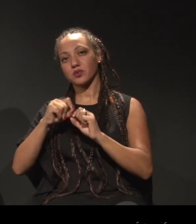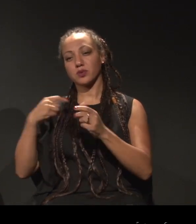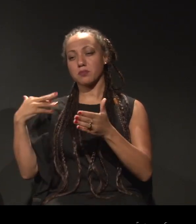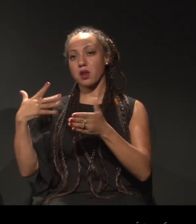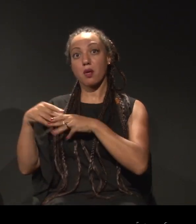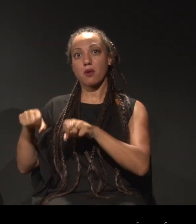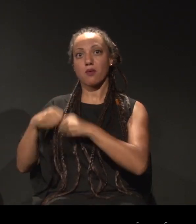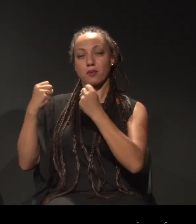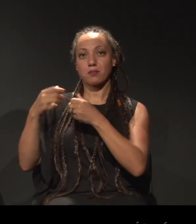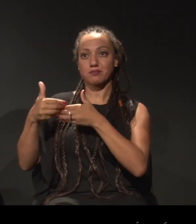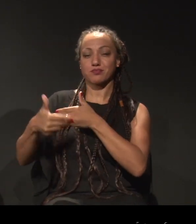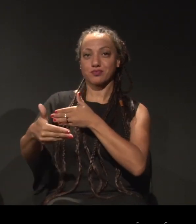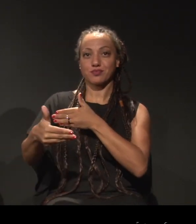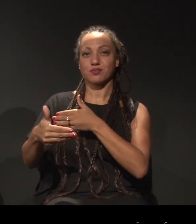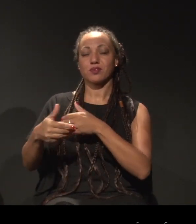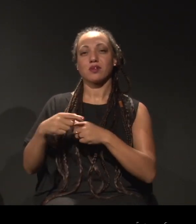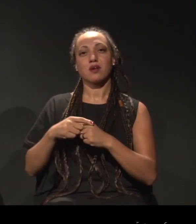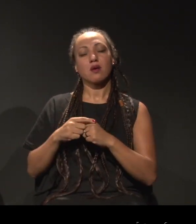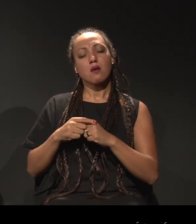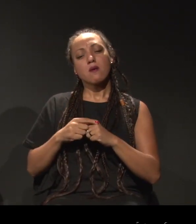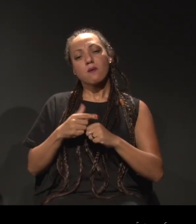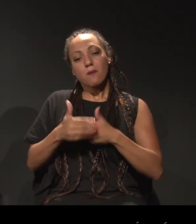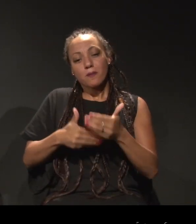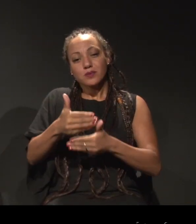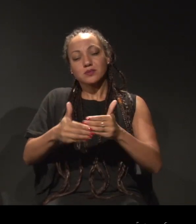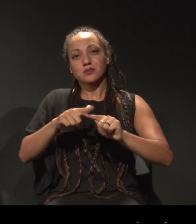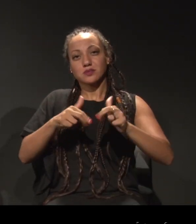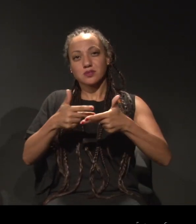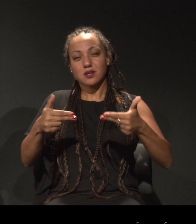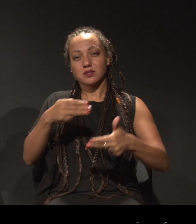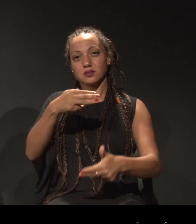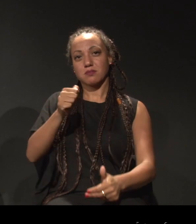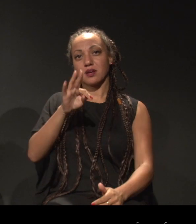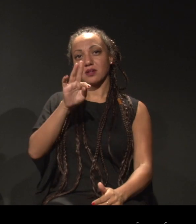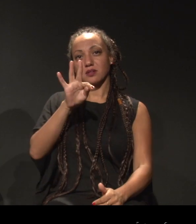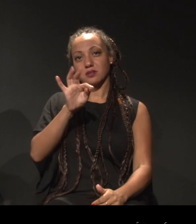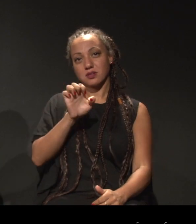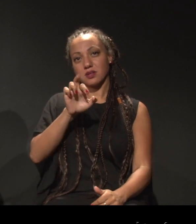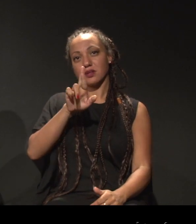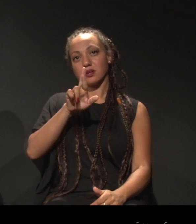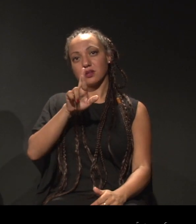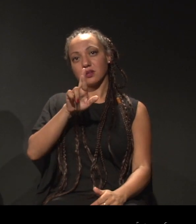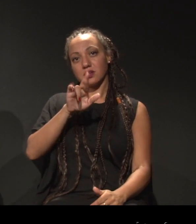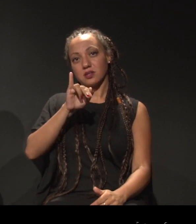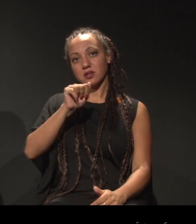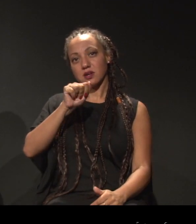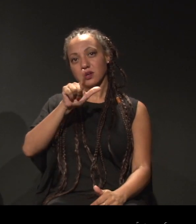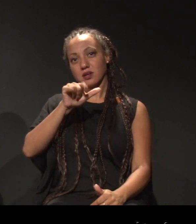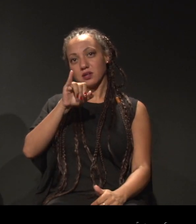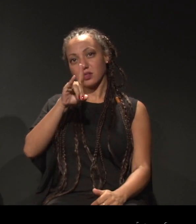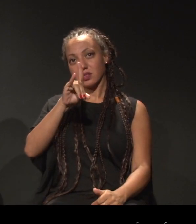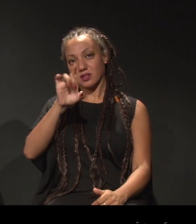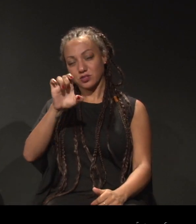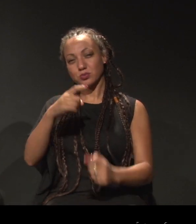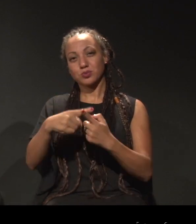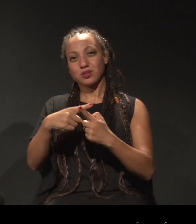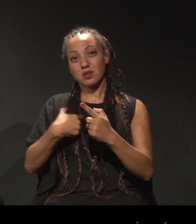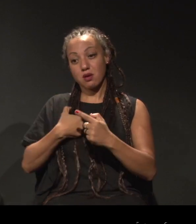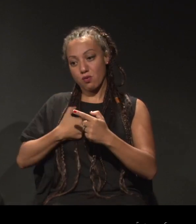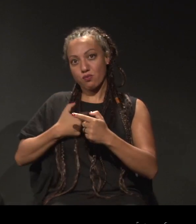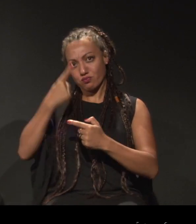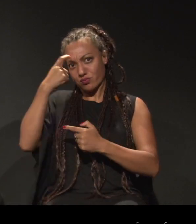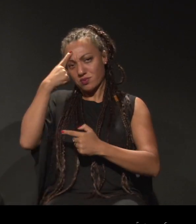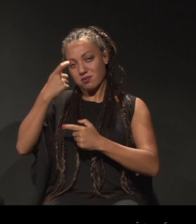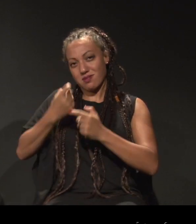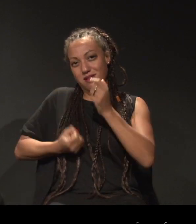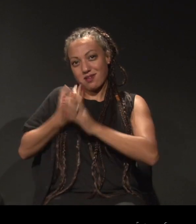o processo com a materialidade é muito importante, porque, enquanto eu produzia essa performance, eu produzia